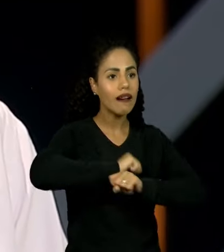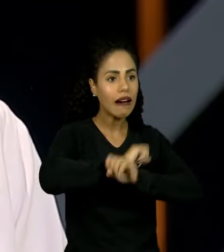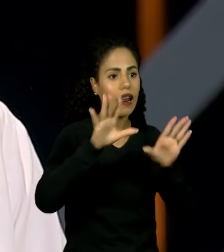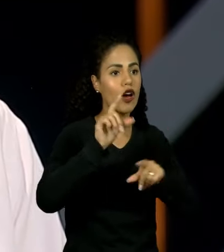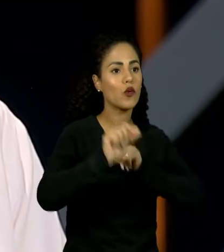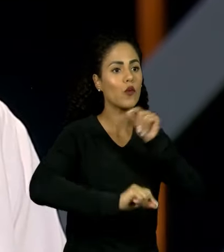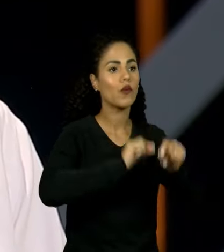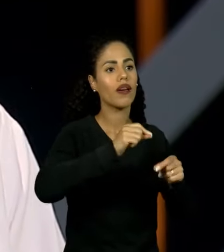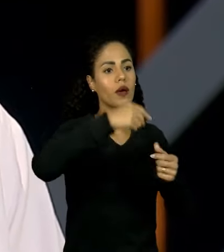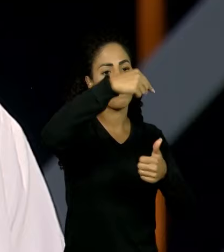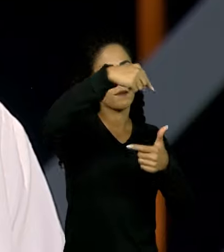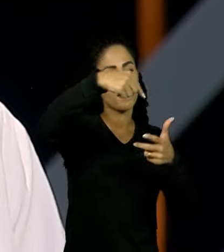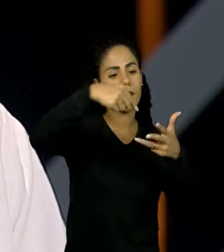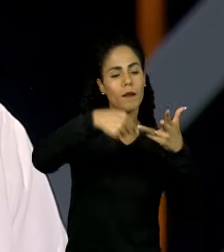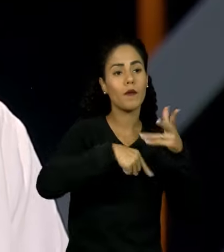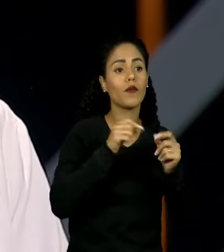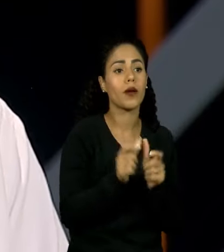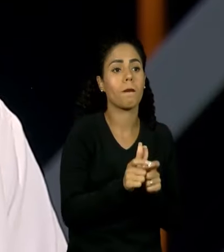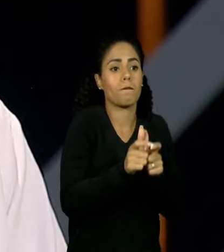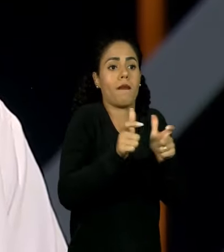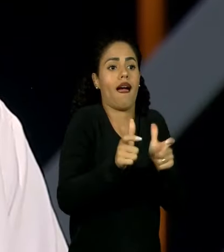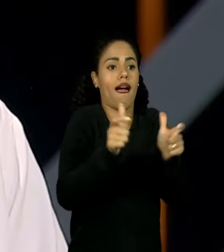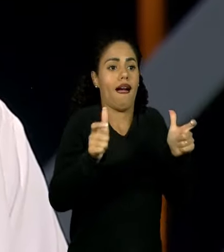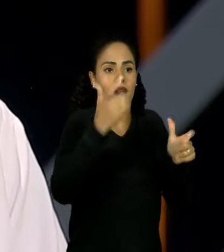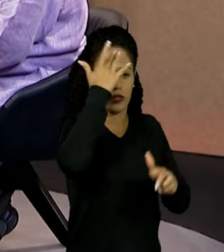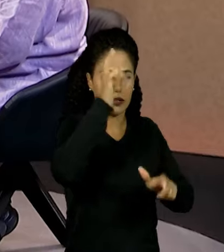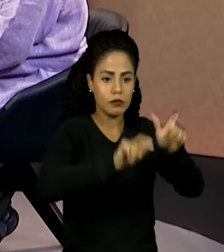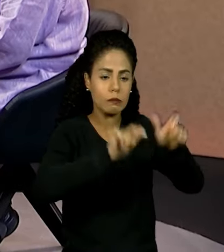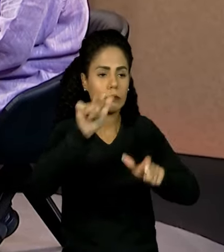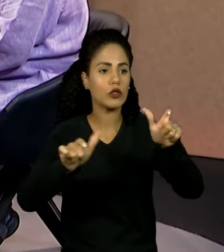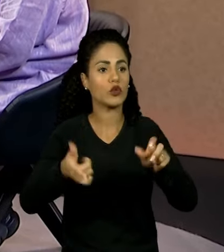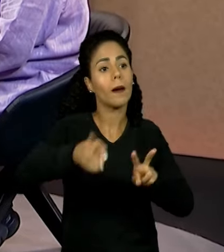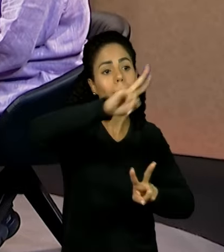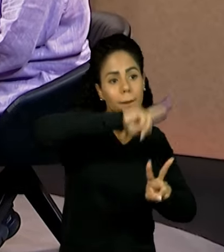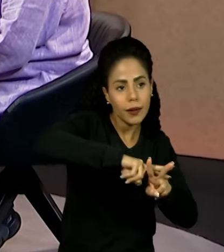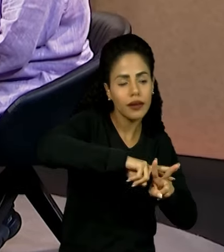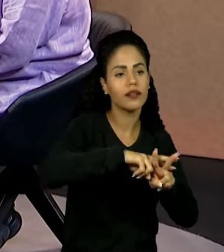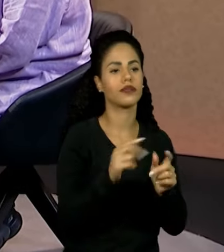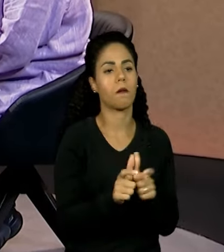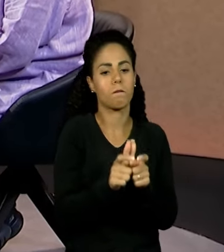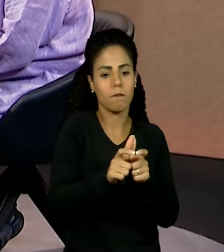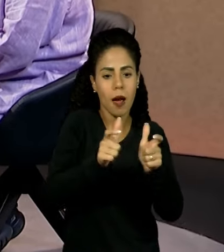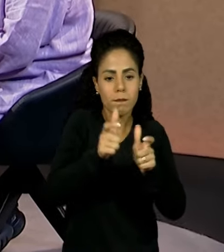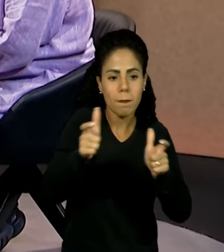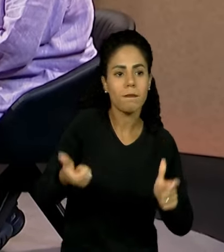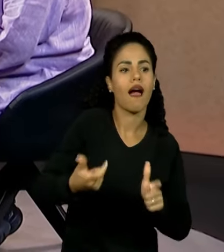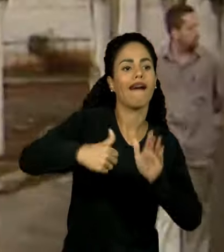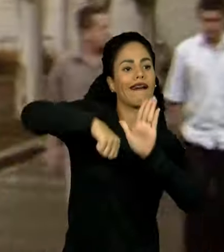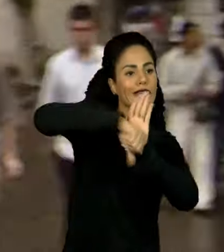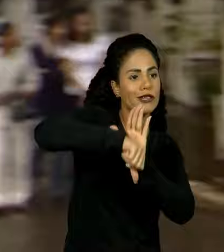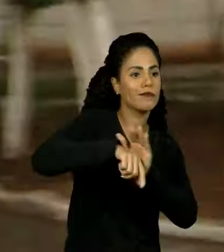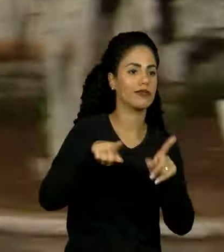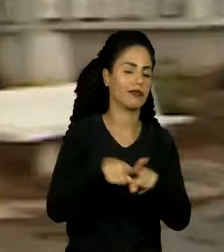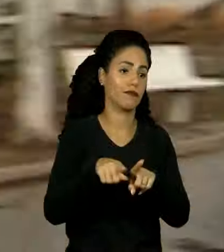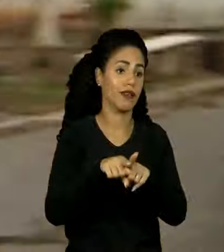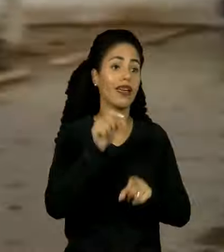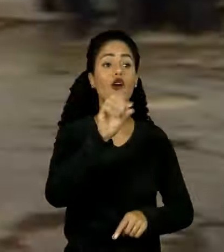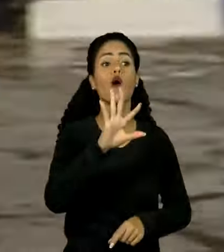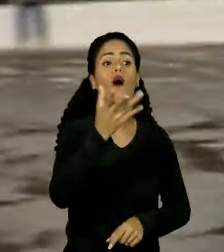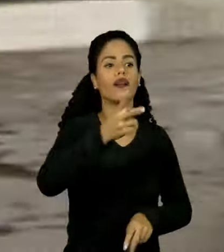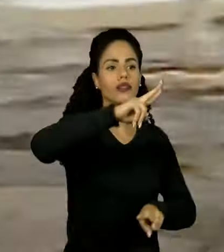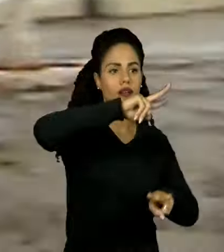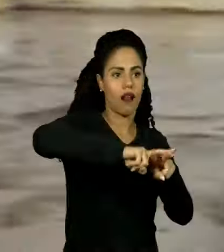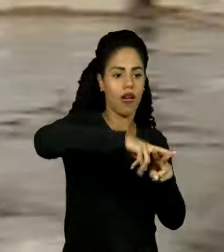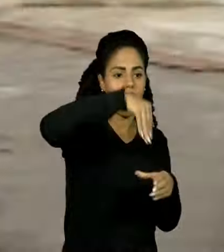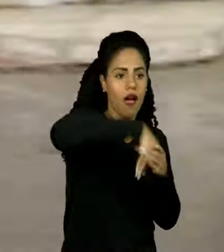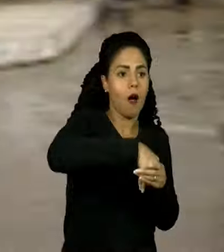índices nos mostram isso. Cada vez mais, mais pessoas encarceradas. Cada vez mais crimes sendo cometidos também. E aí a cadeia passa a ser